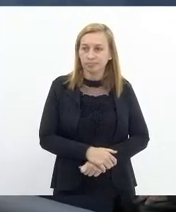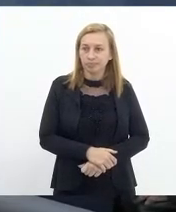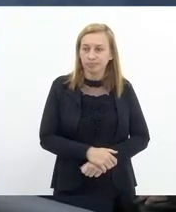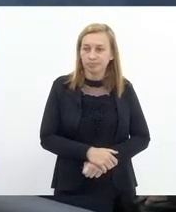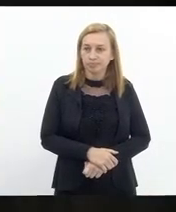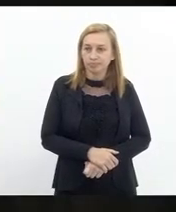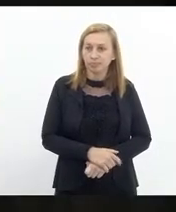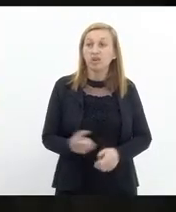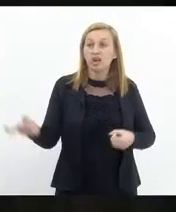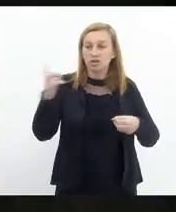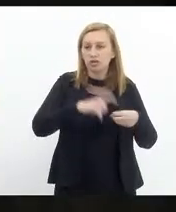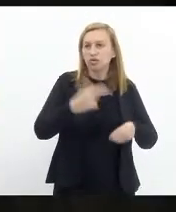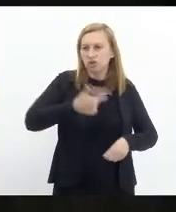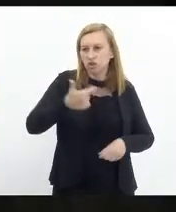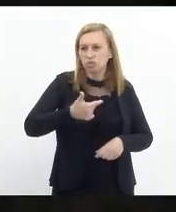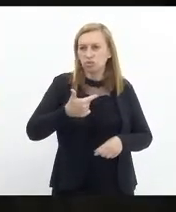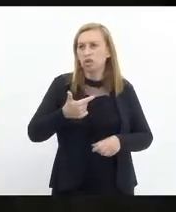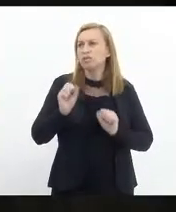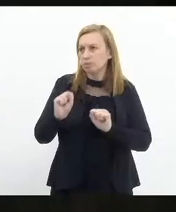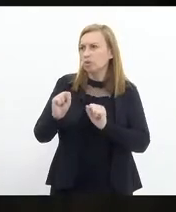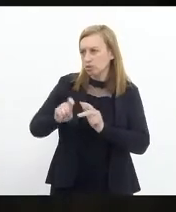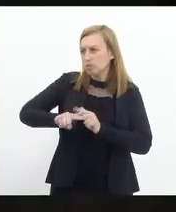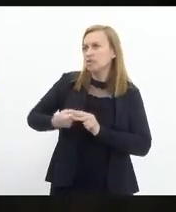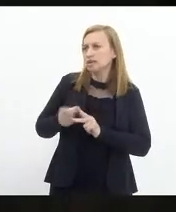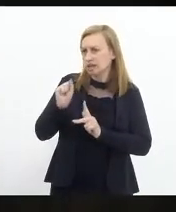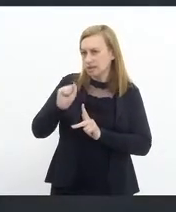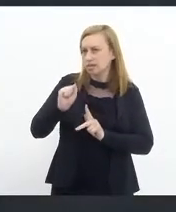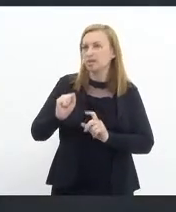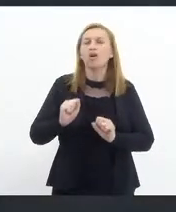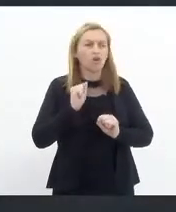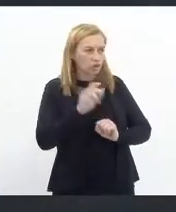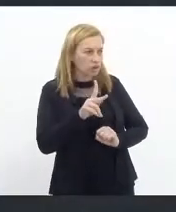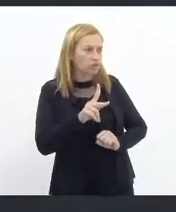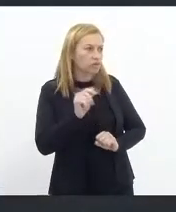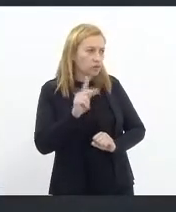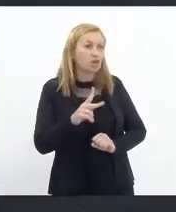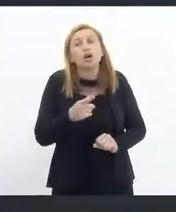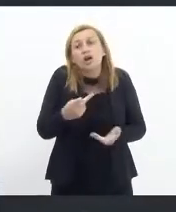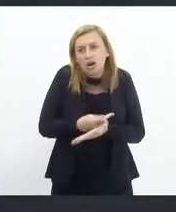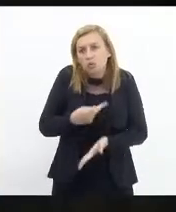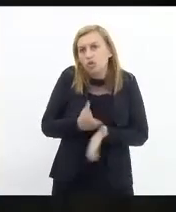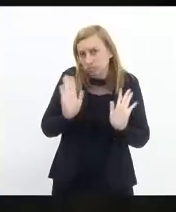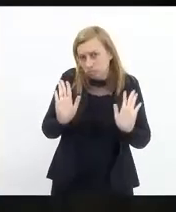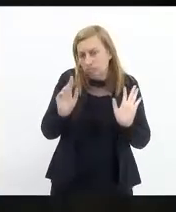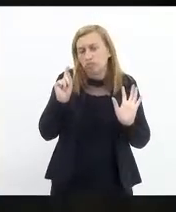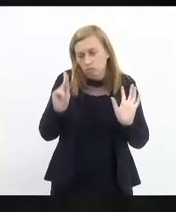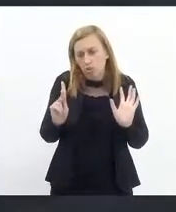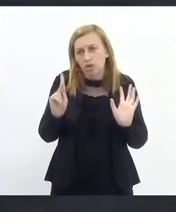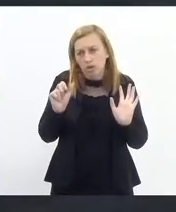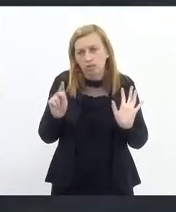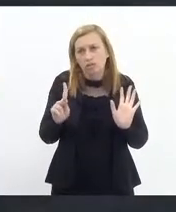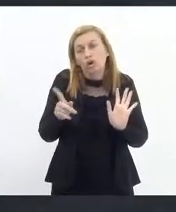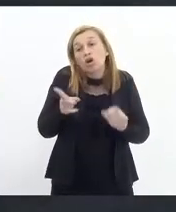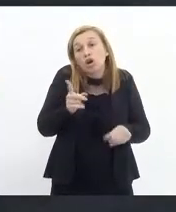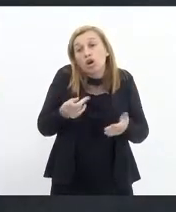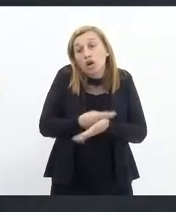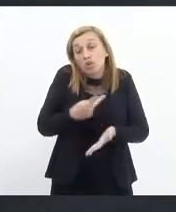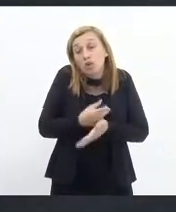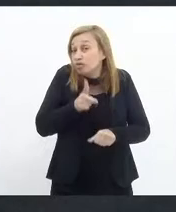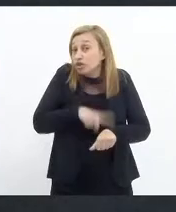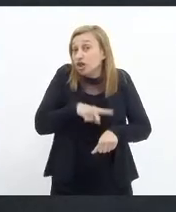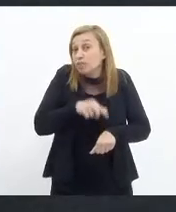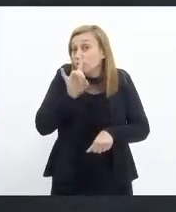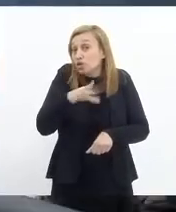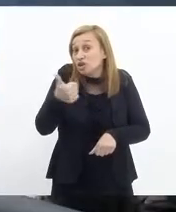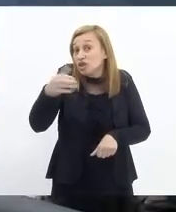Ele retorna em segunda, a vossa excelência poderá... Ok. É um erro... Ok. É um erro de tempo. Só 18 anos